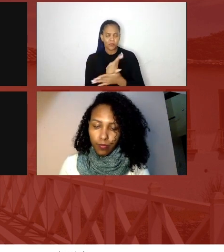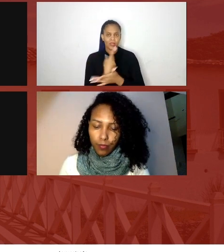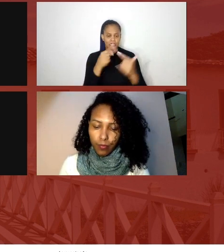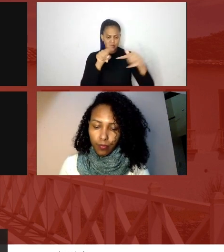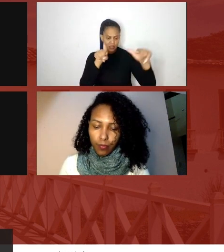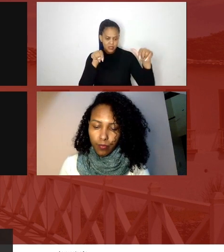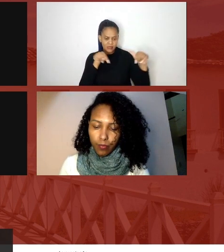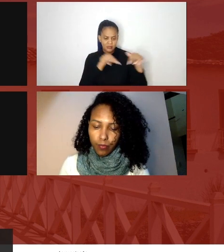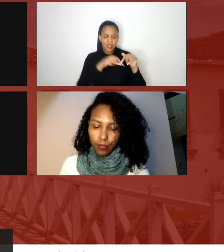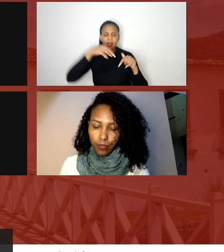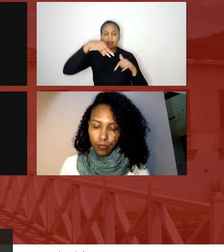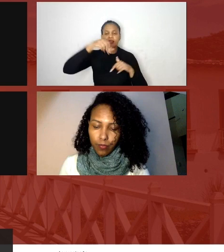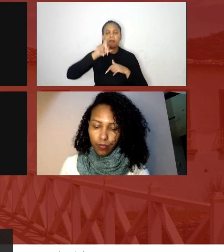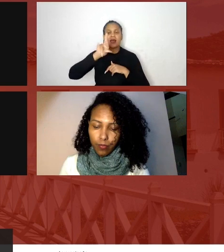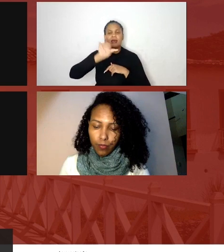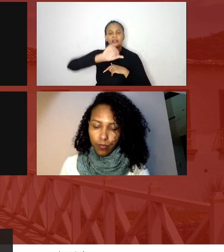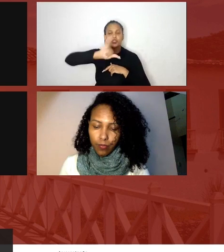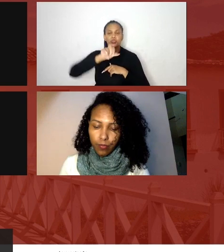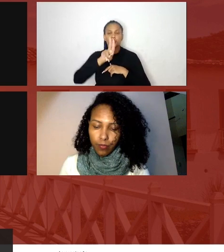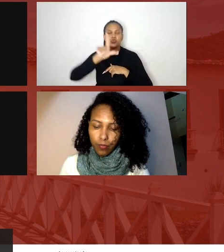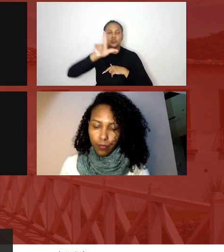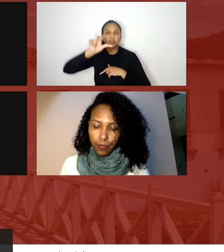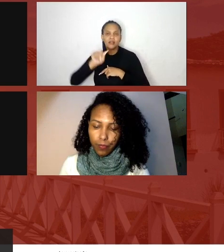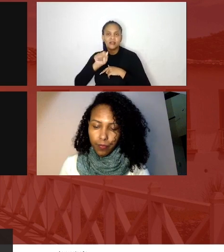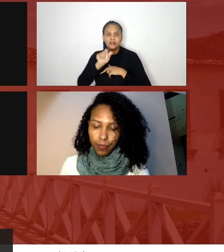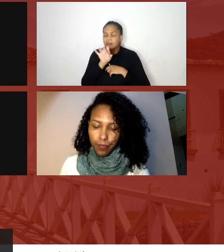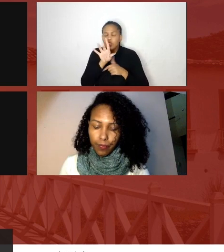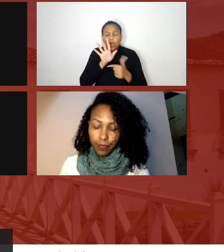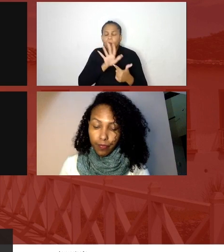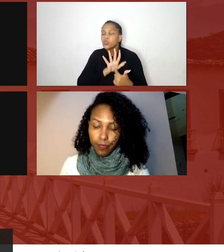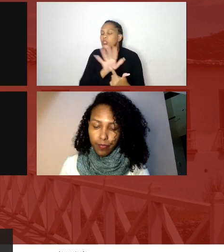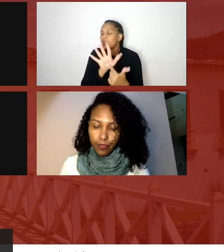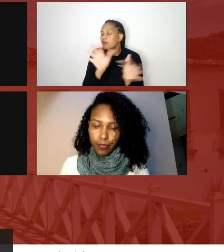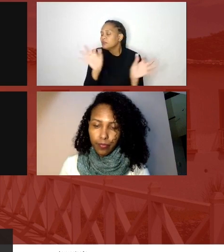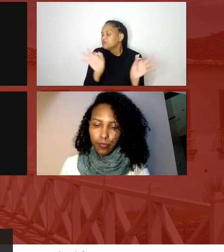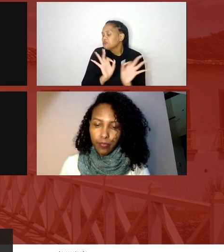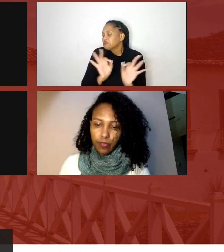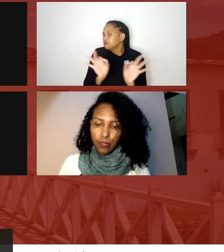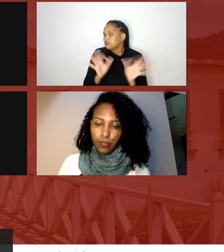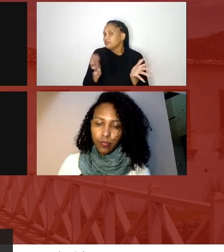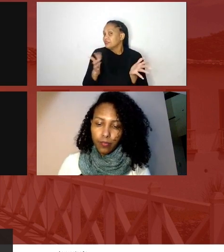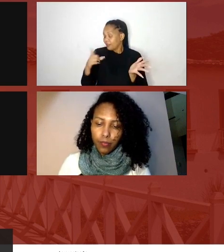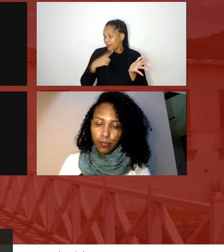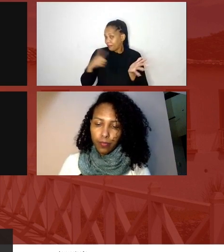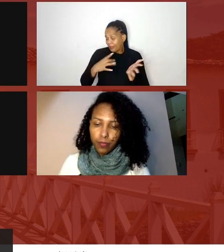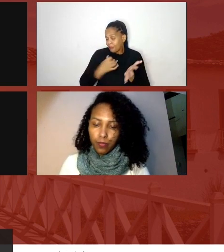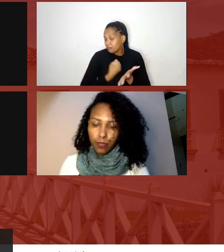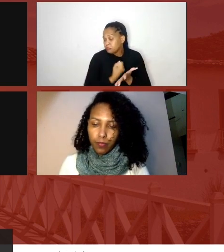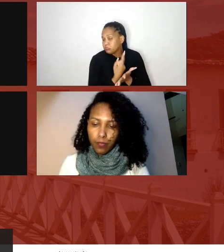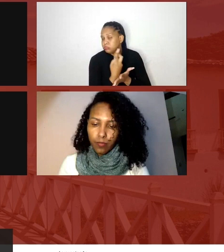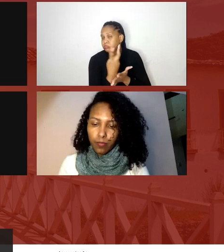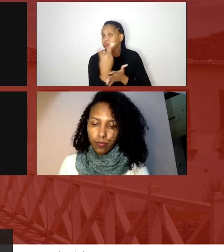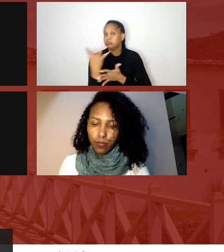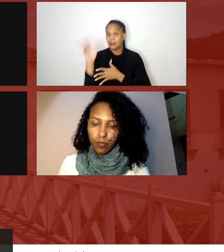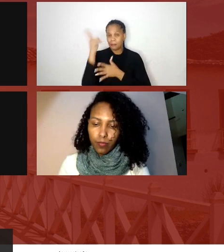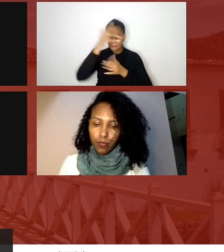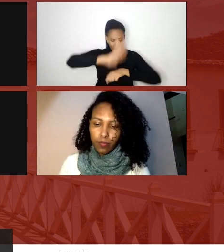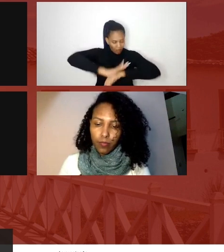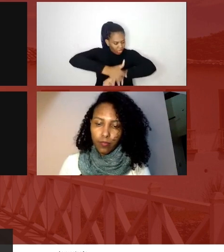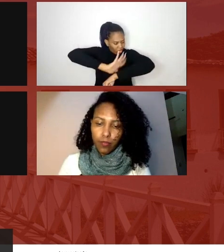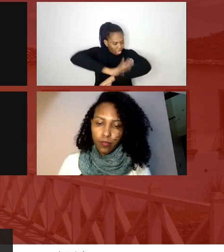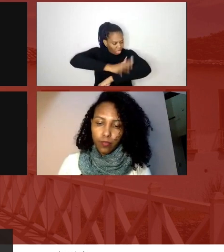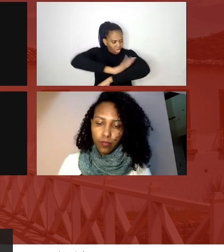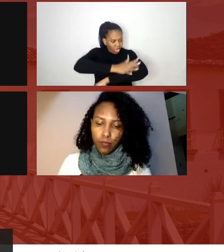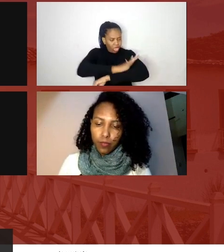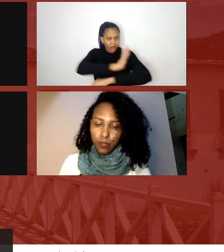Júlia não é isso não é mostrado e temos tantos tantos tantos racismo tanto preconceito